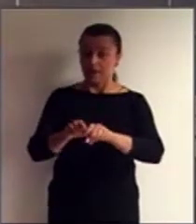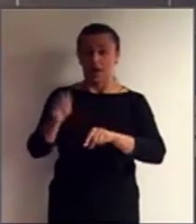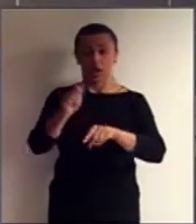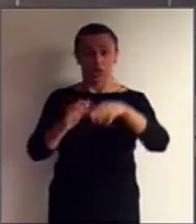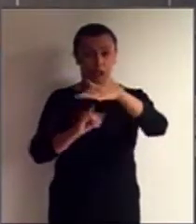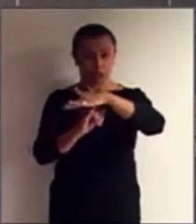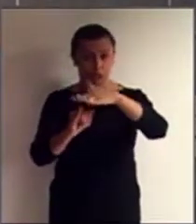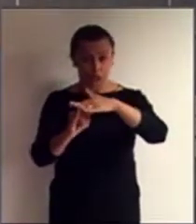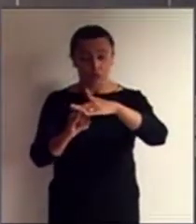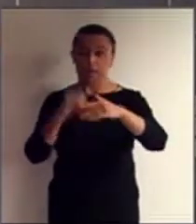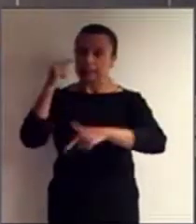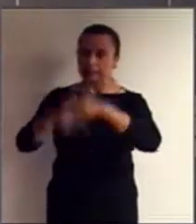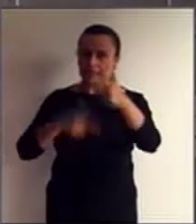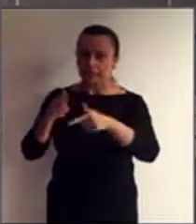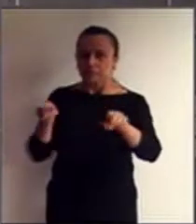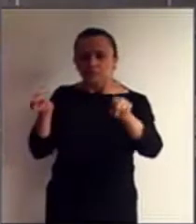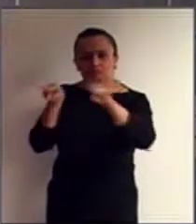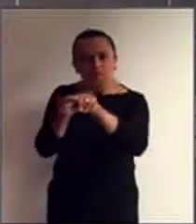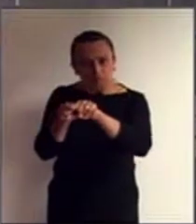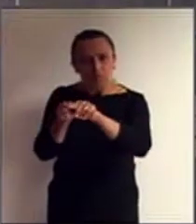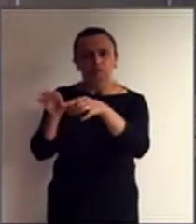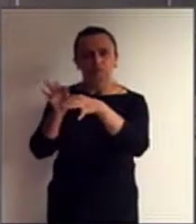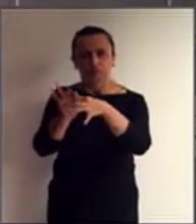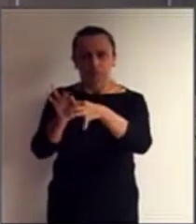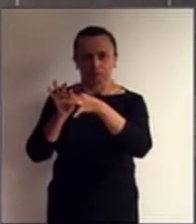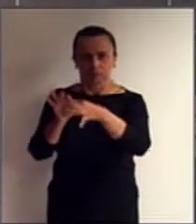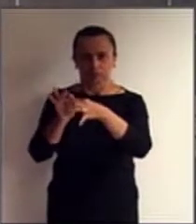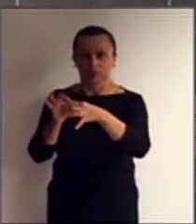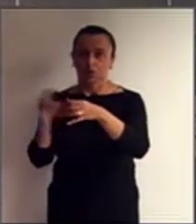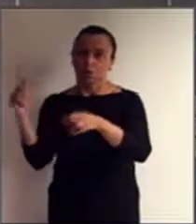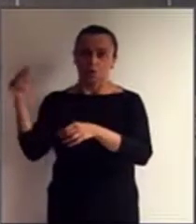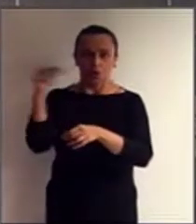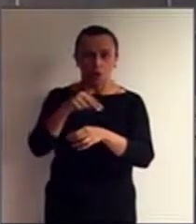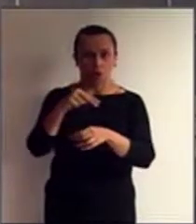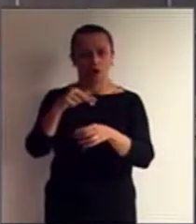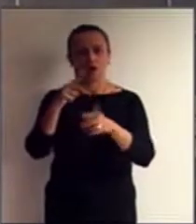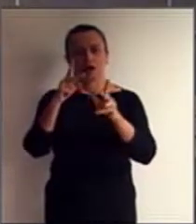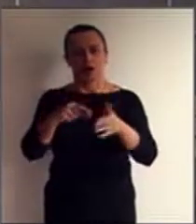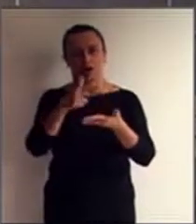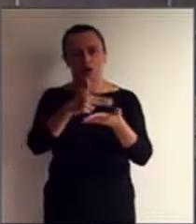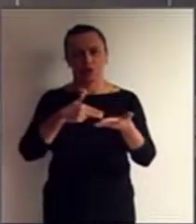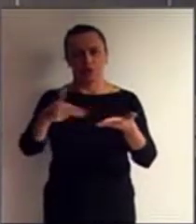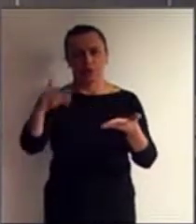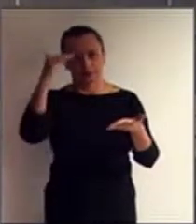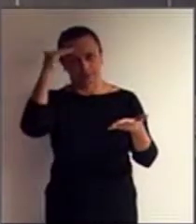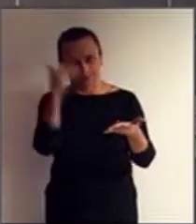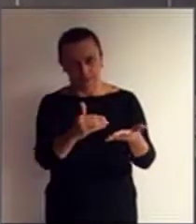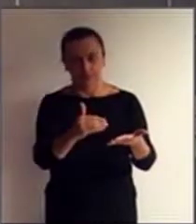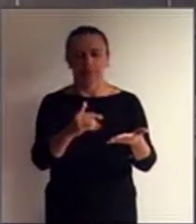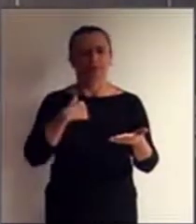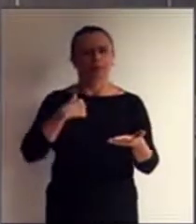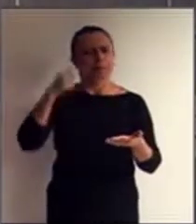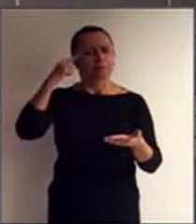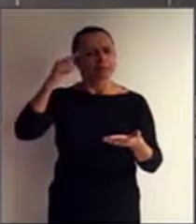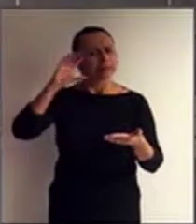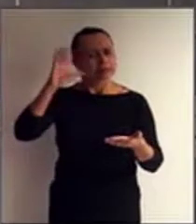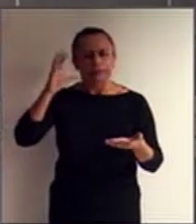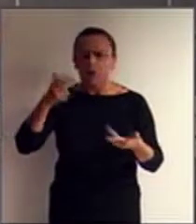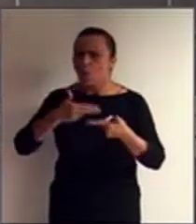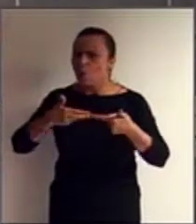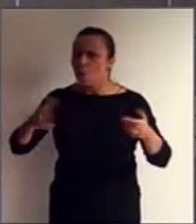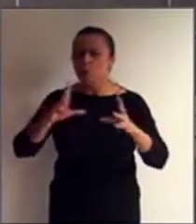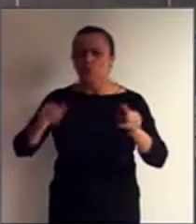atuem em conformidade com a presente Convenção. tomar todas as medidas apropriadas para